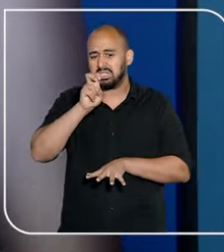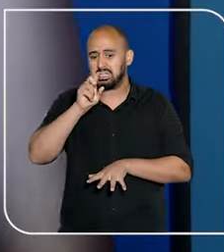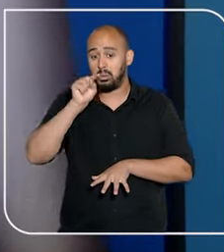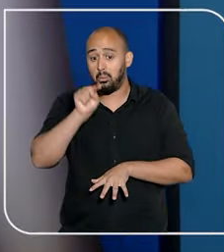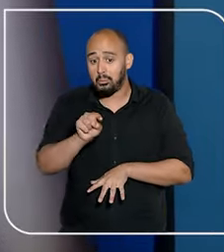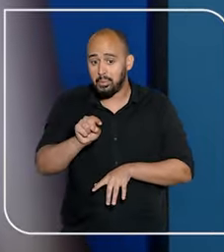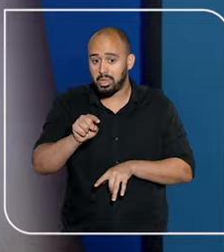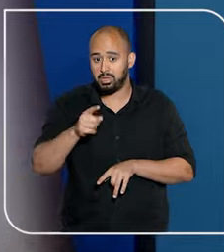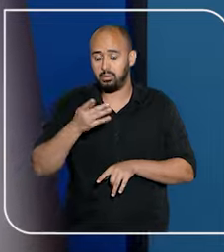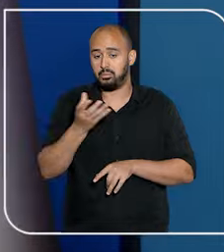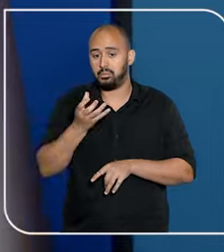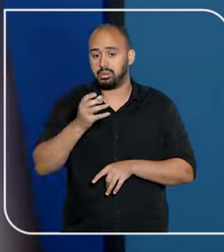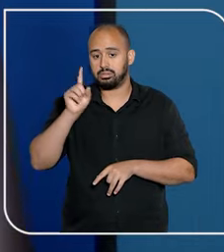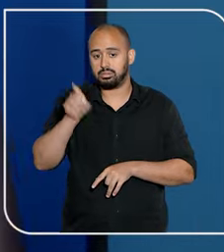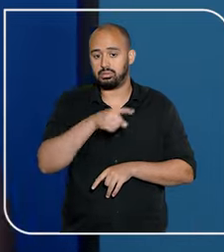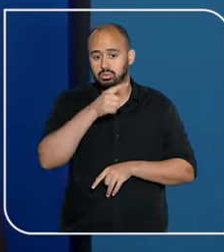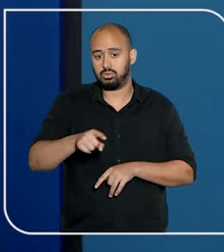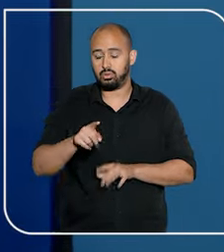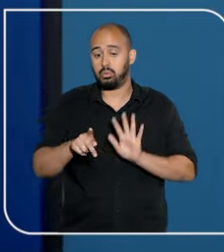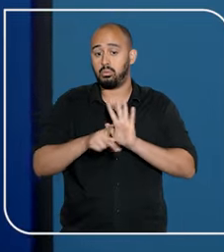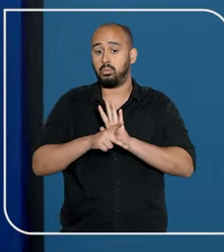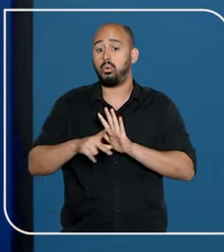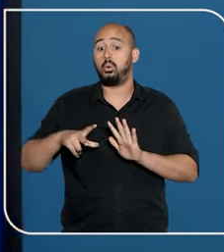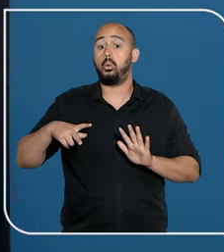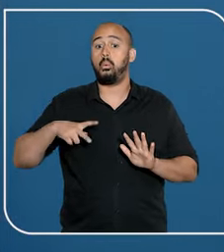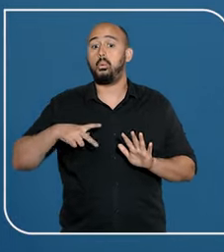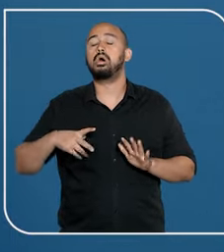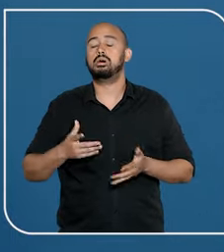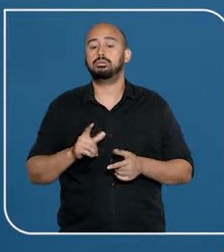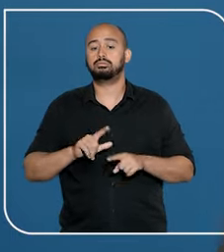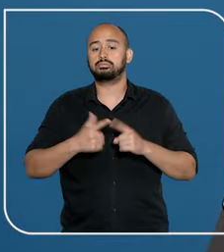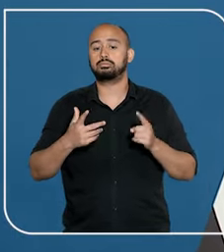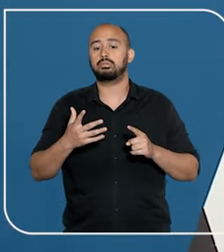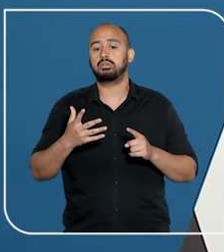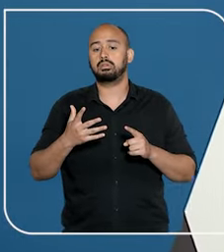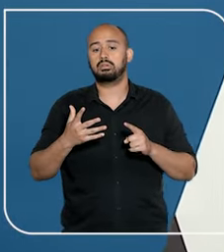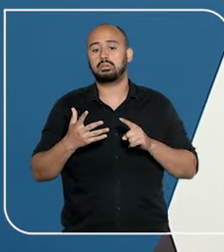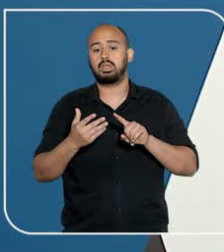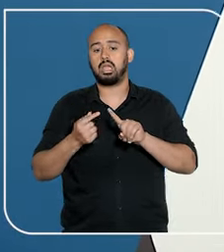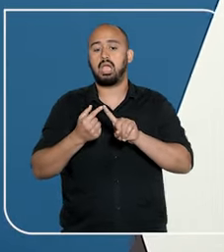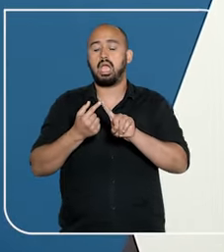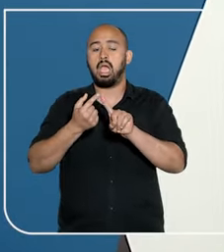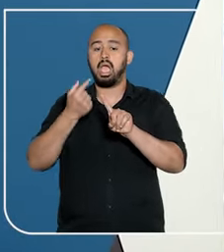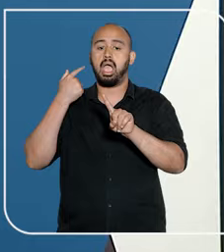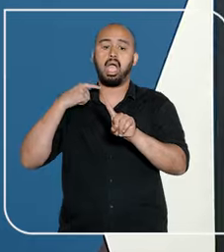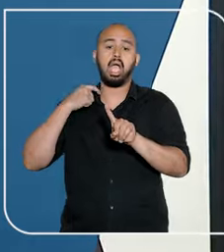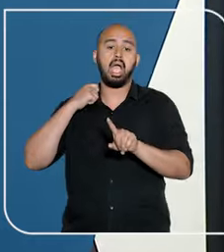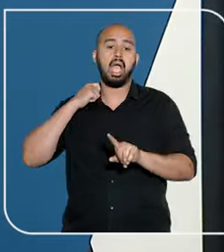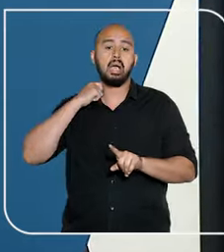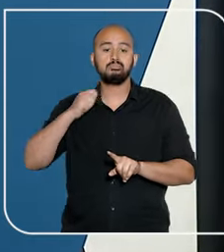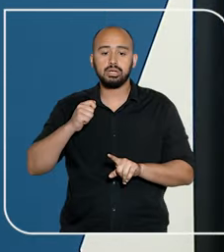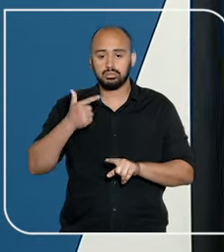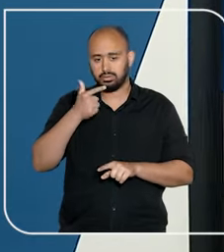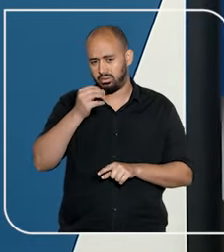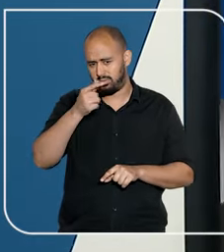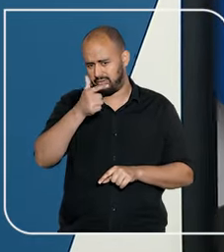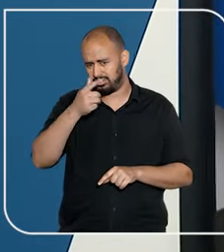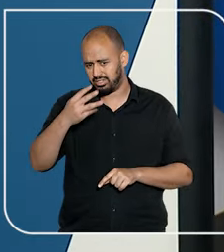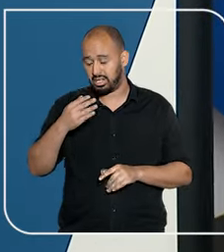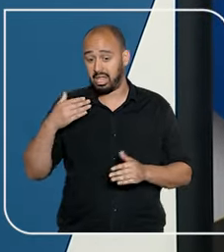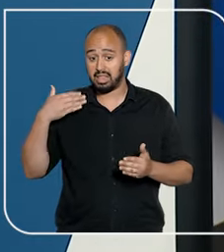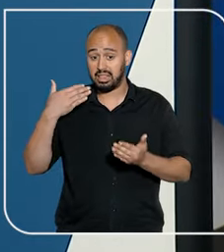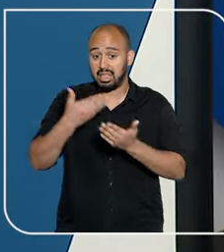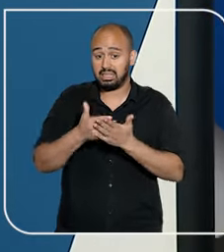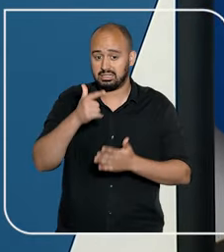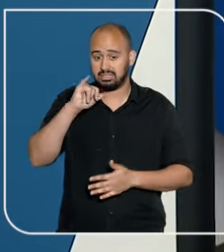reclamações de usuários por cancelamento unilateral do convênio somente entre abril de 2023 e